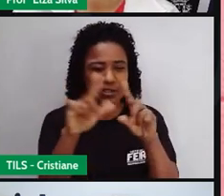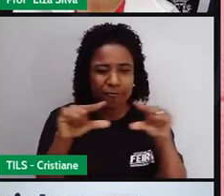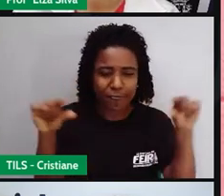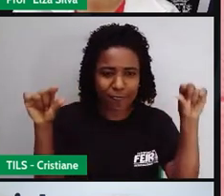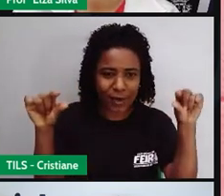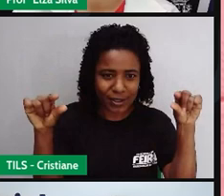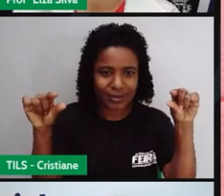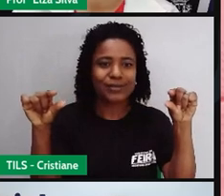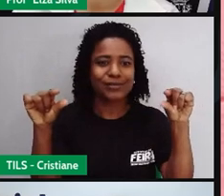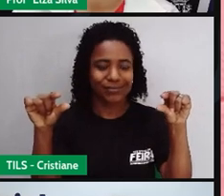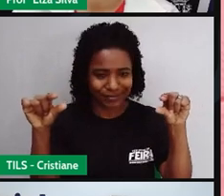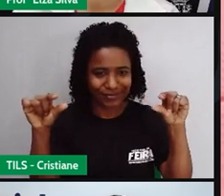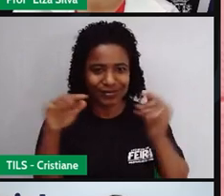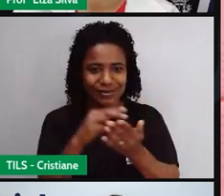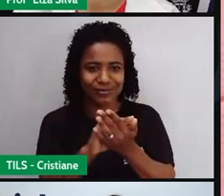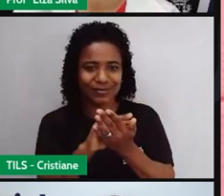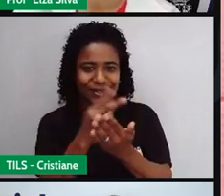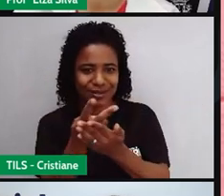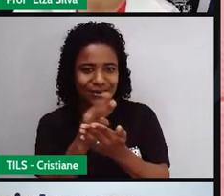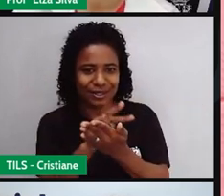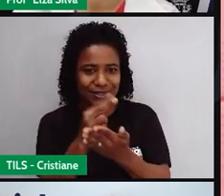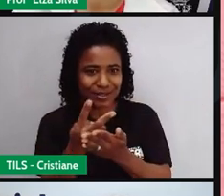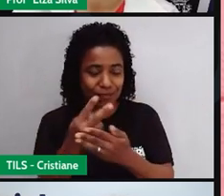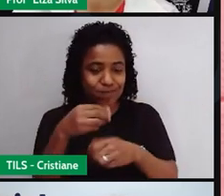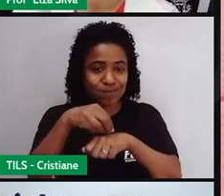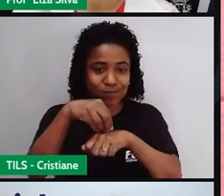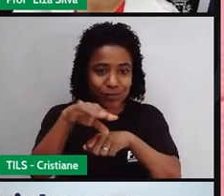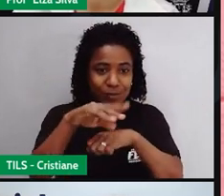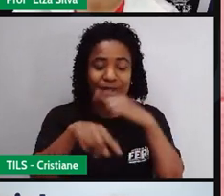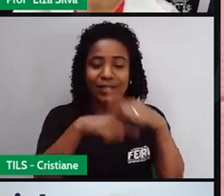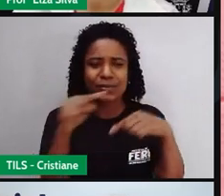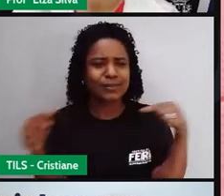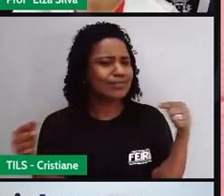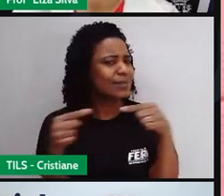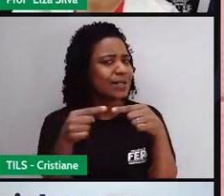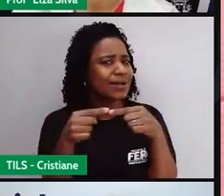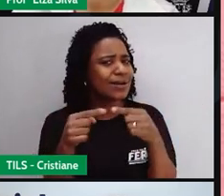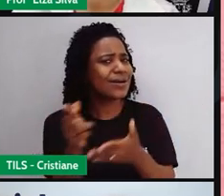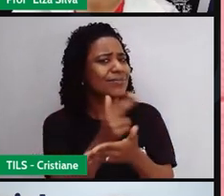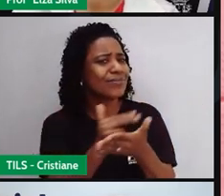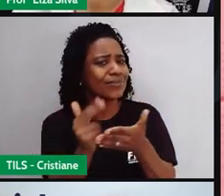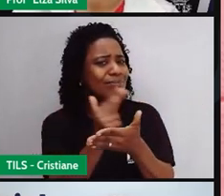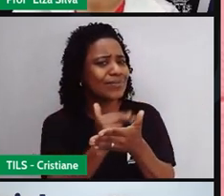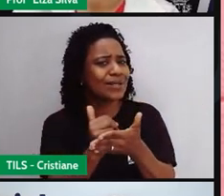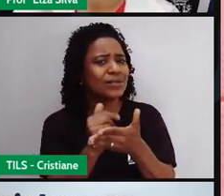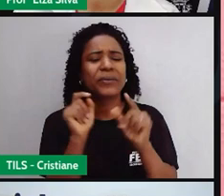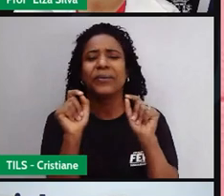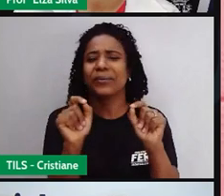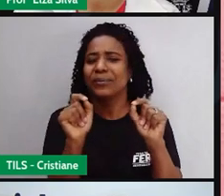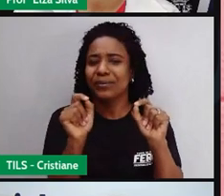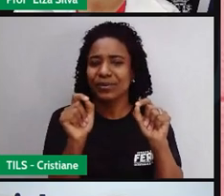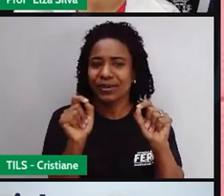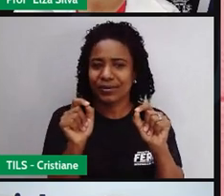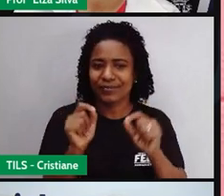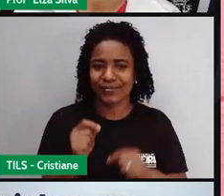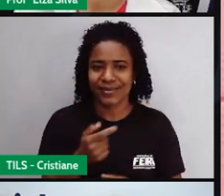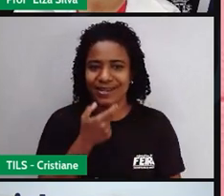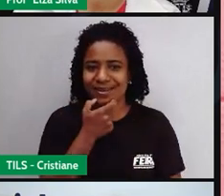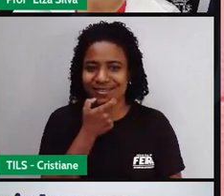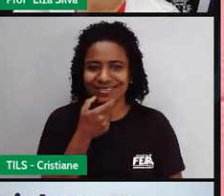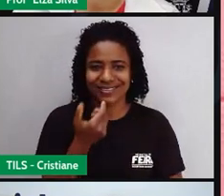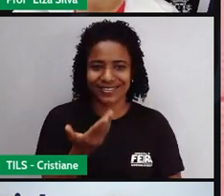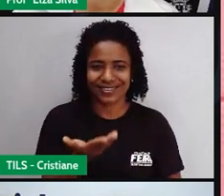a conexão dessas imagens com essa comemoração. The heart is the universal